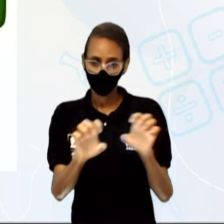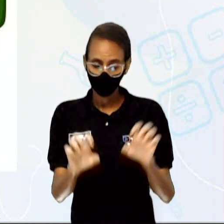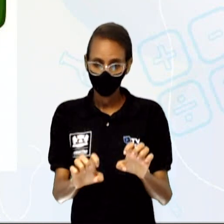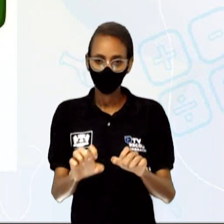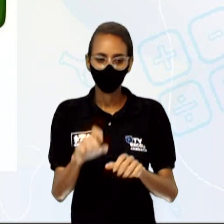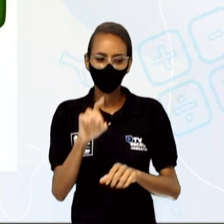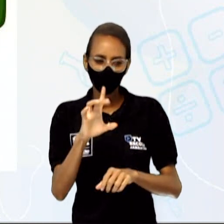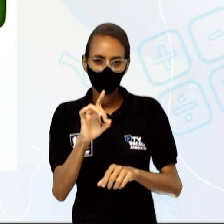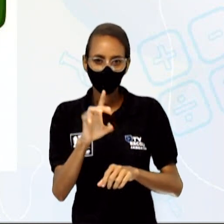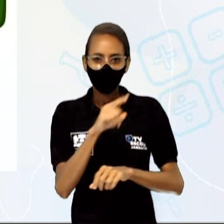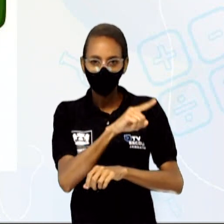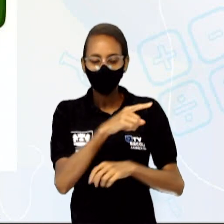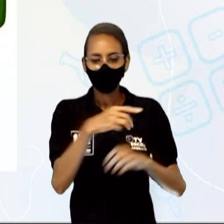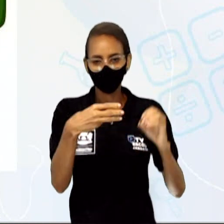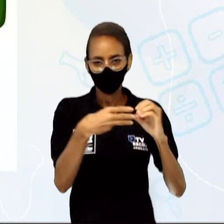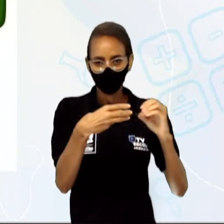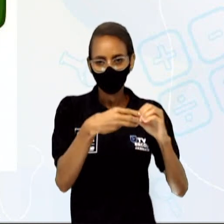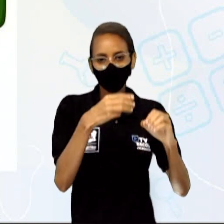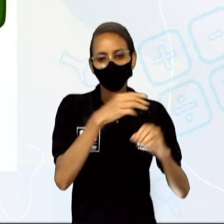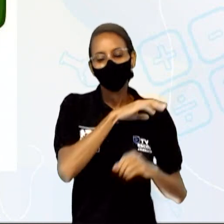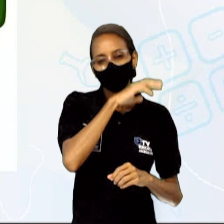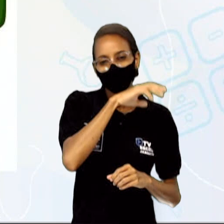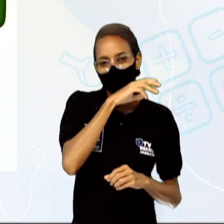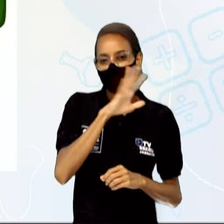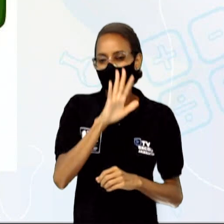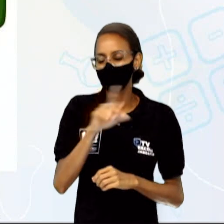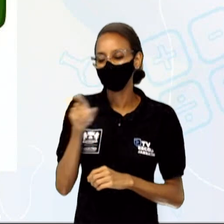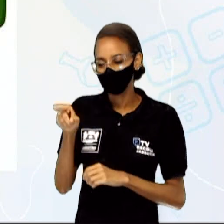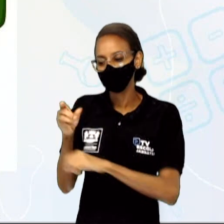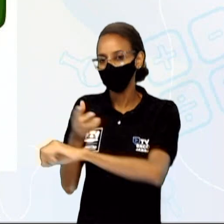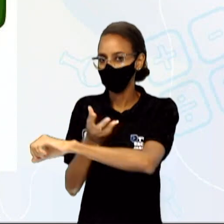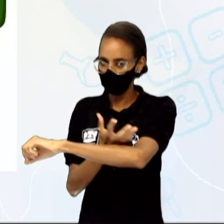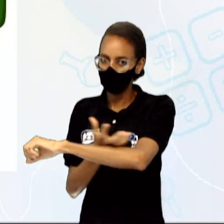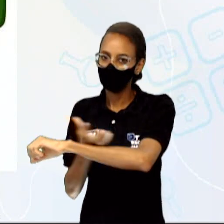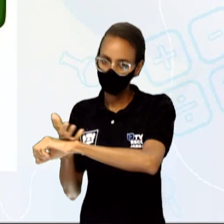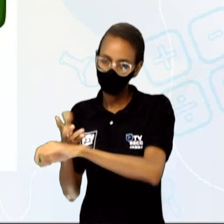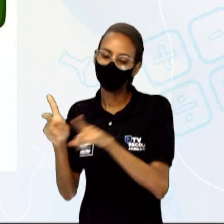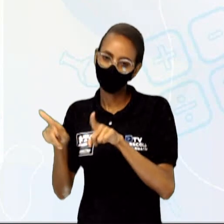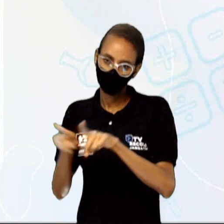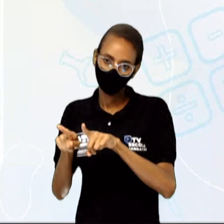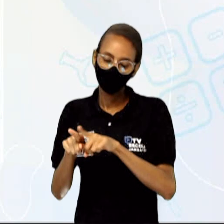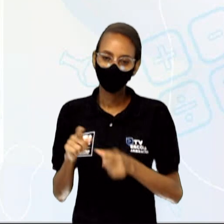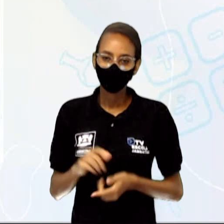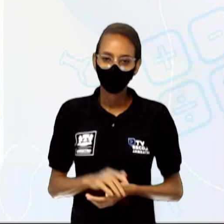animais, tudo isso daí vai acontecer dentro do vacuolo vegetal, na célula vegetal.